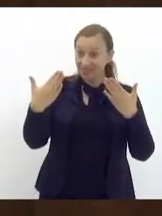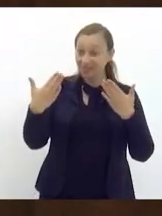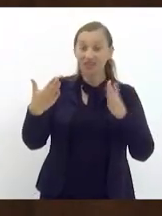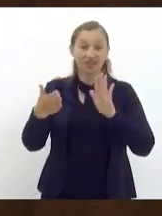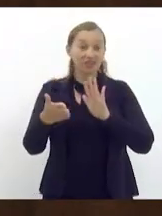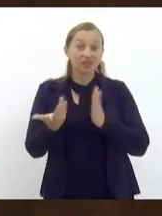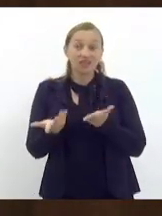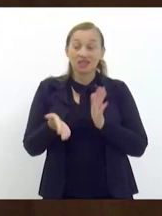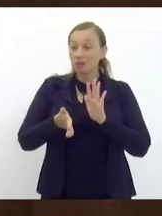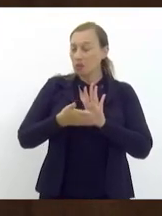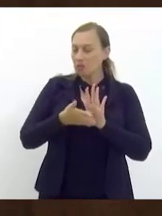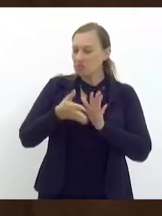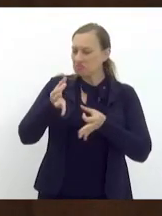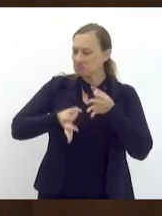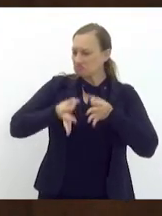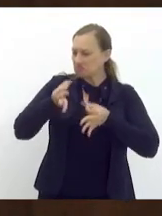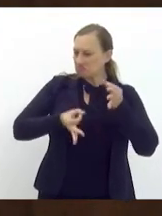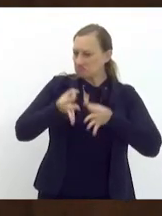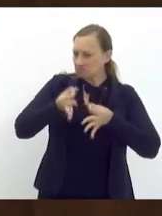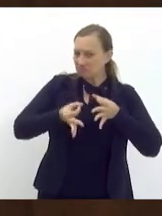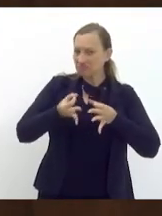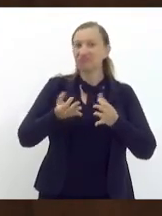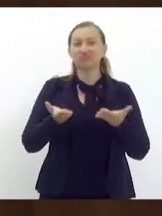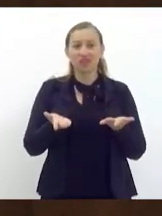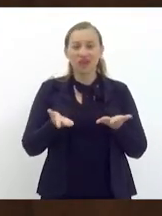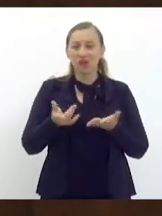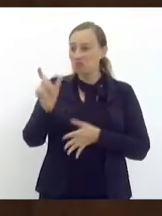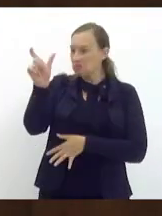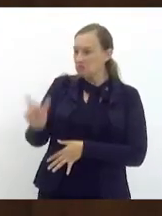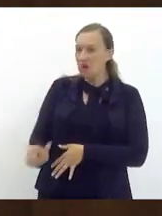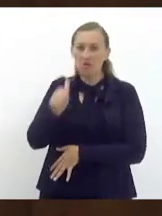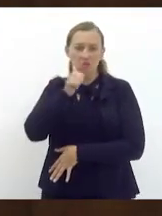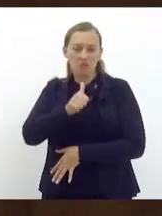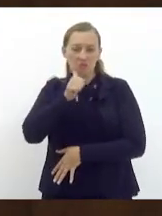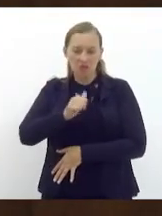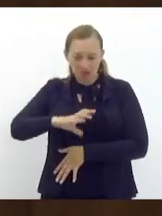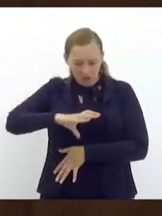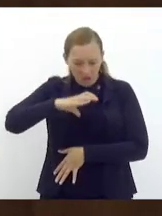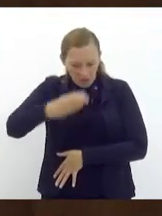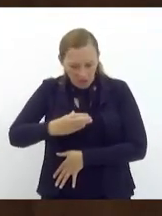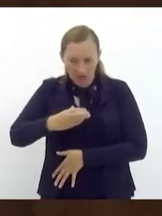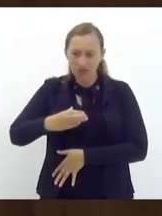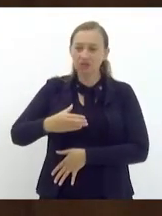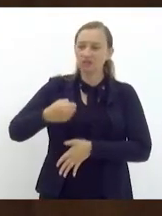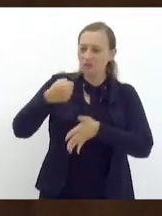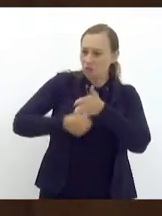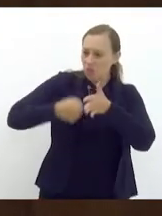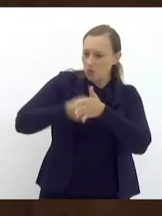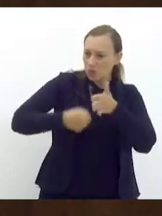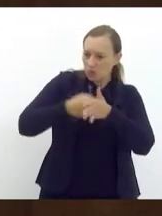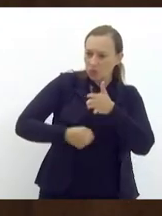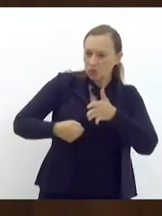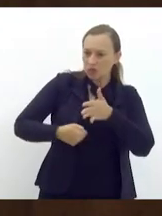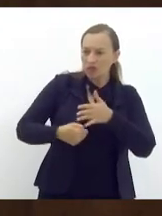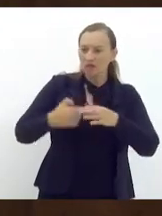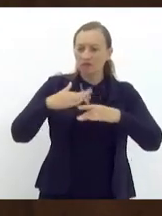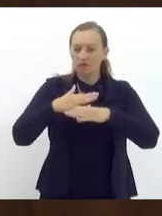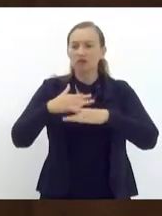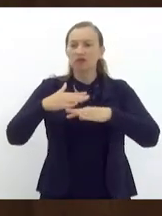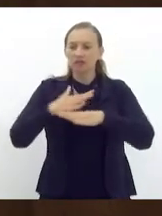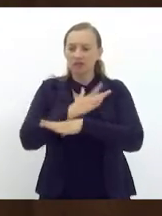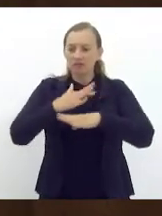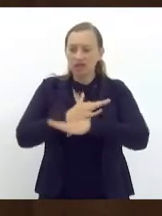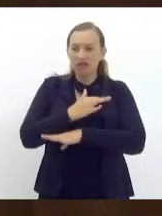proposição, mais do que justa, para uma mulher guerreira, batalhadora, vereadora da cidade do Rio de Janeiro, a